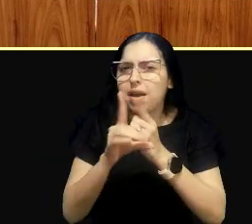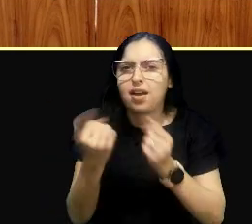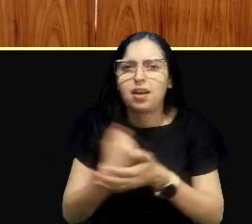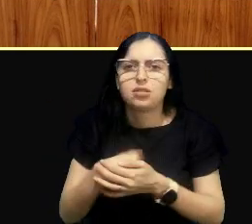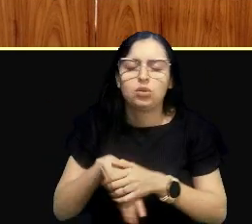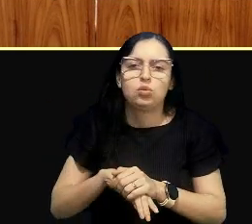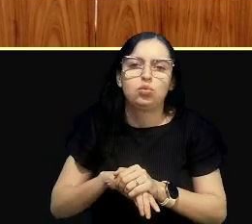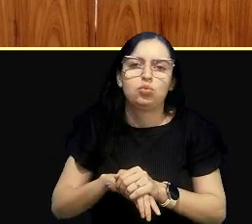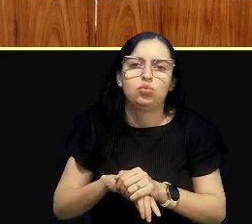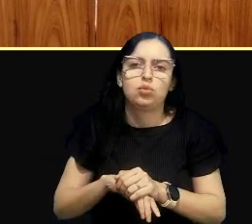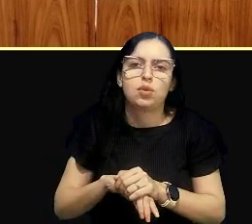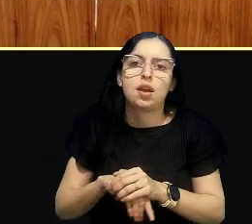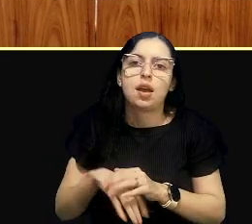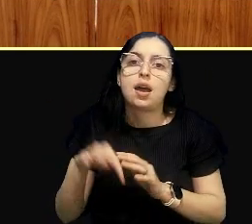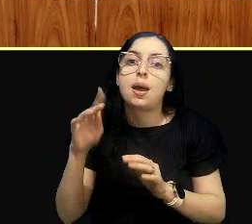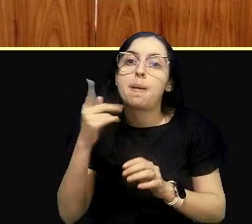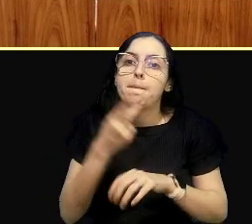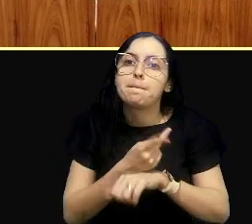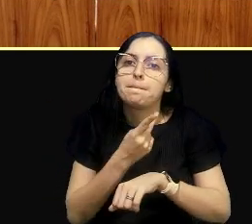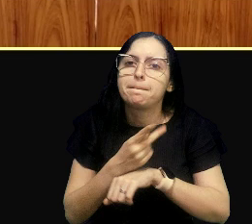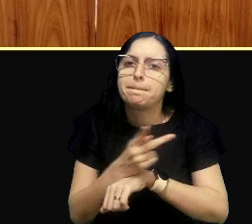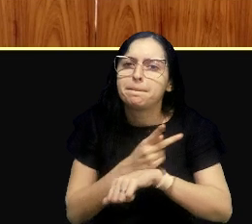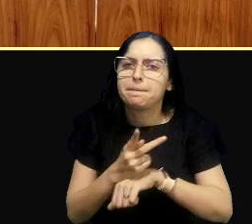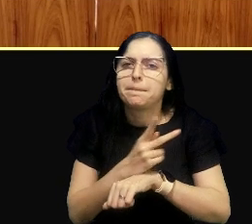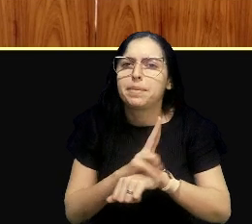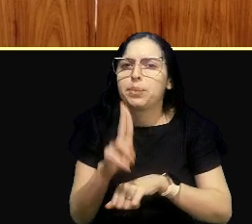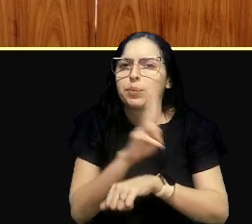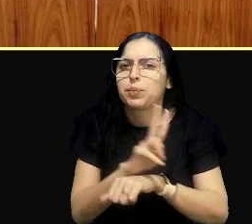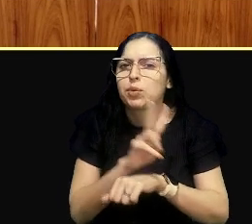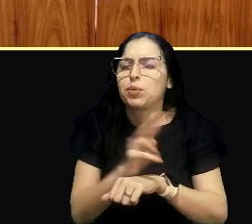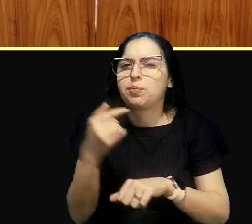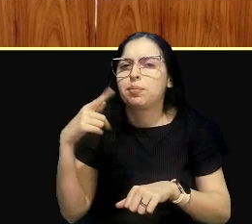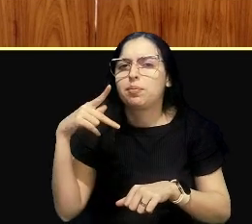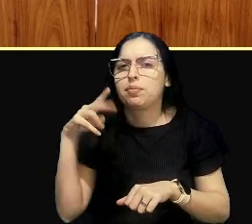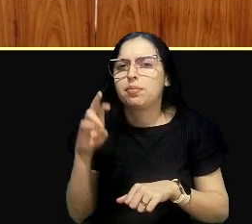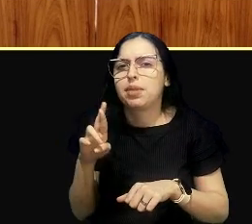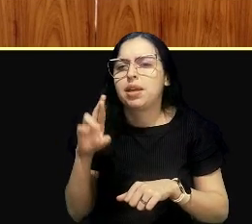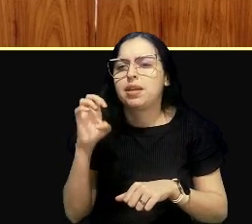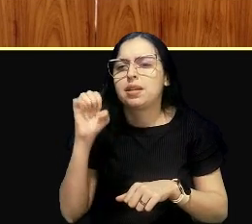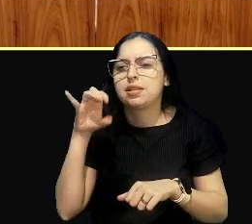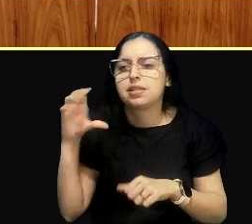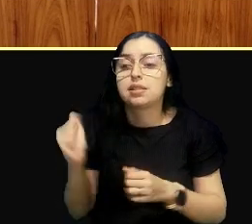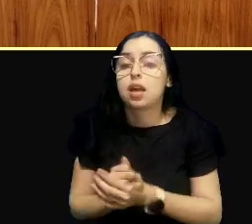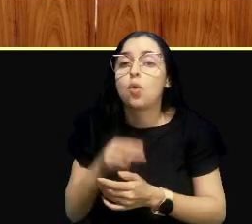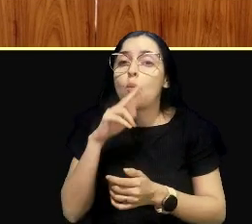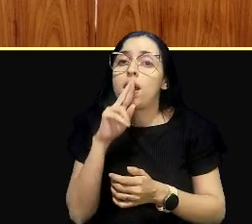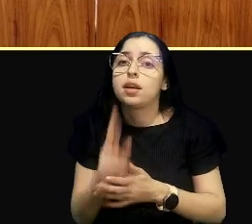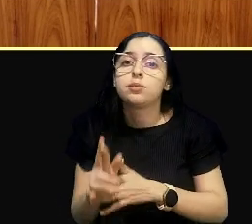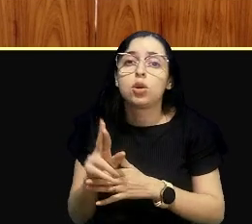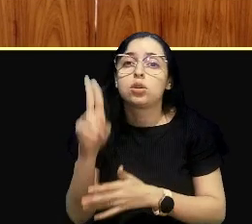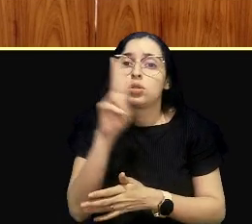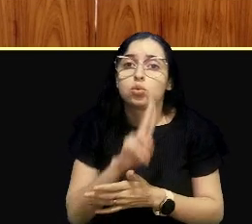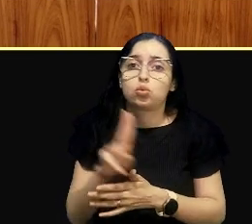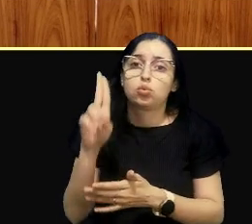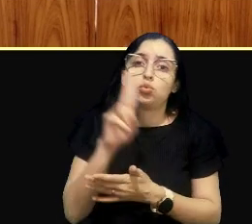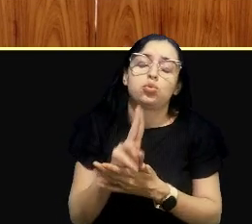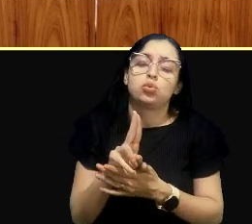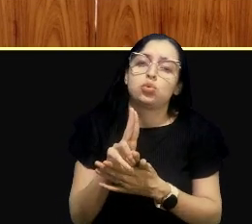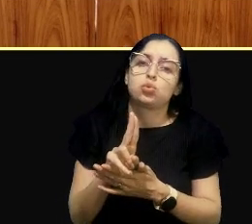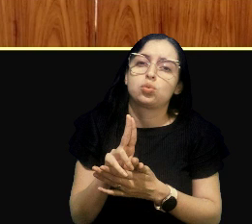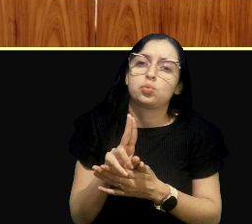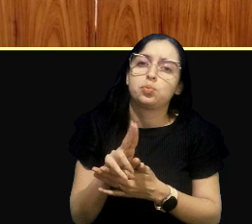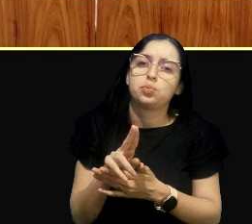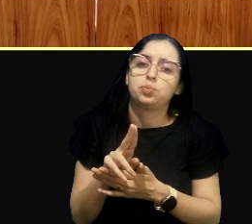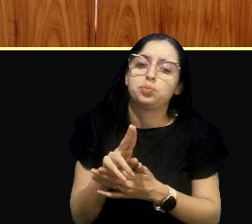perícia, professora Cátia, contribuiria em soluções, assim, para esses outros usos, para falar, é,